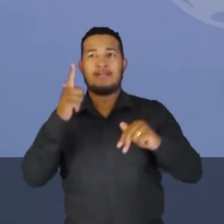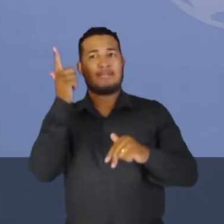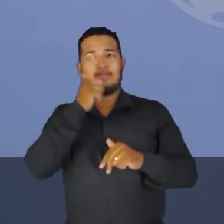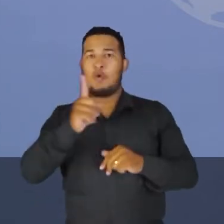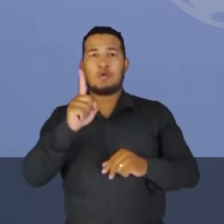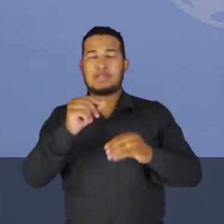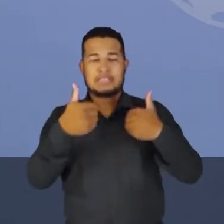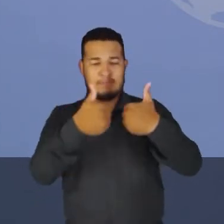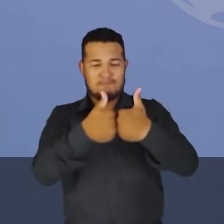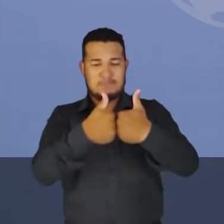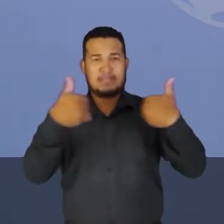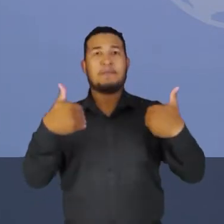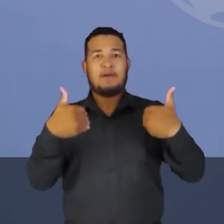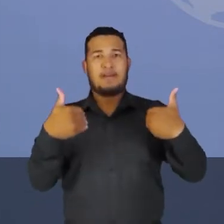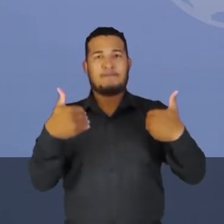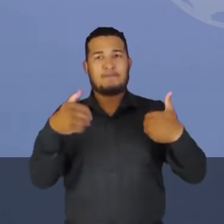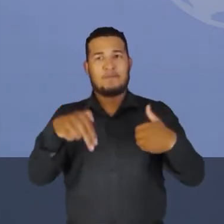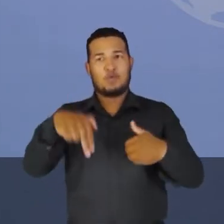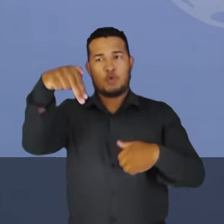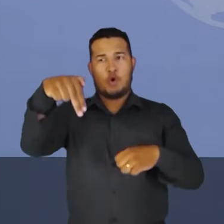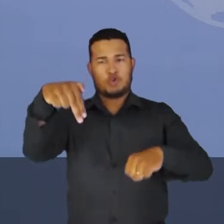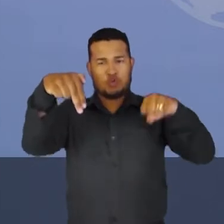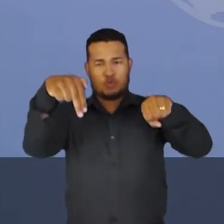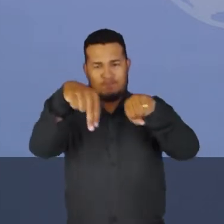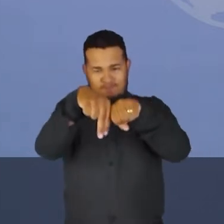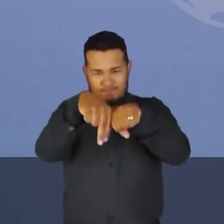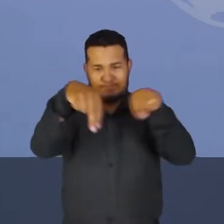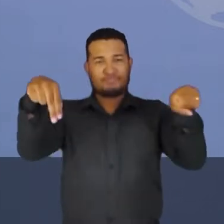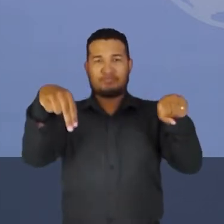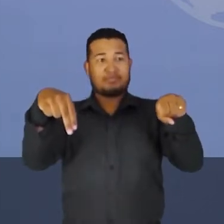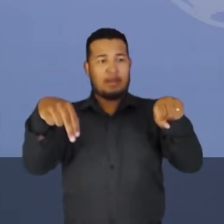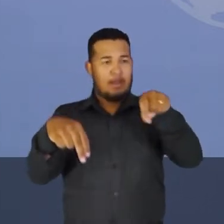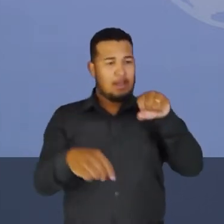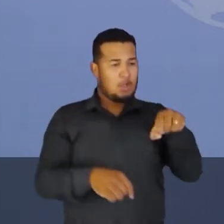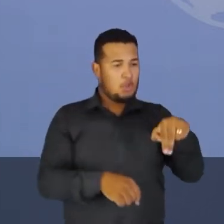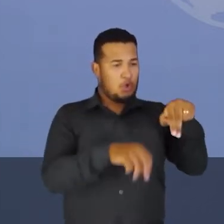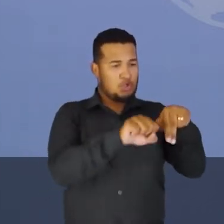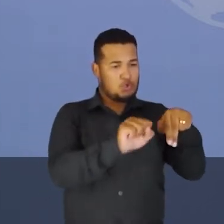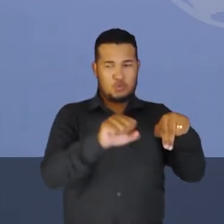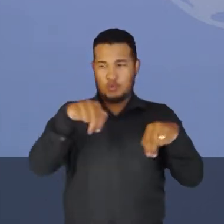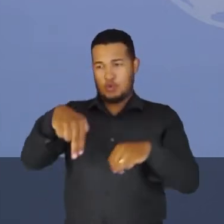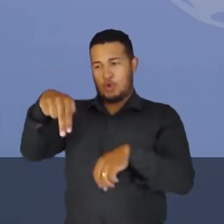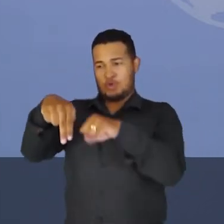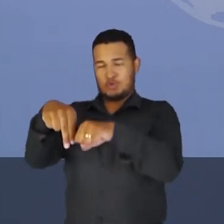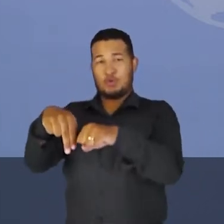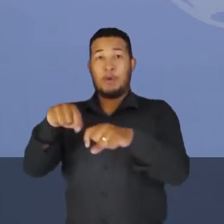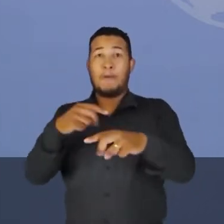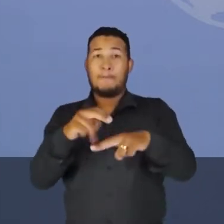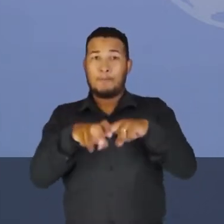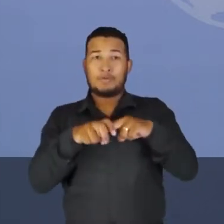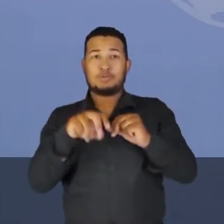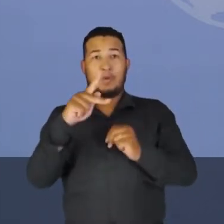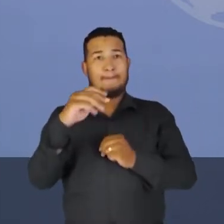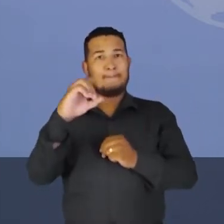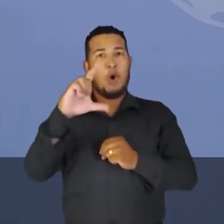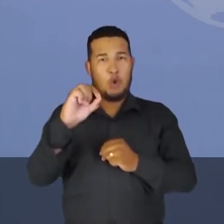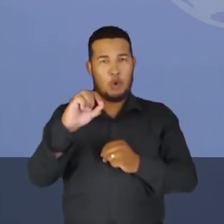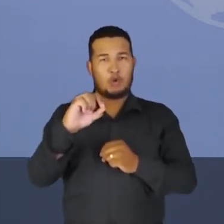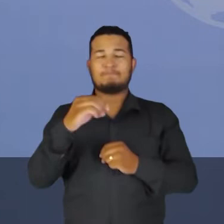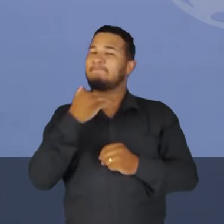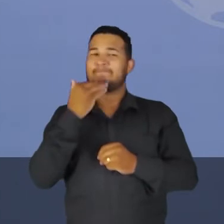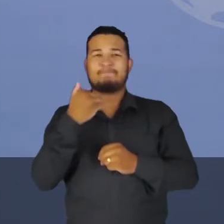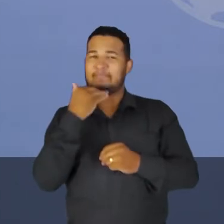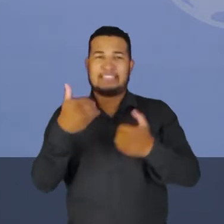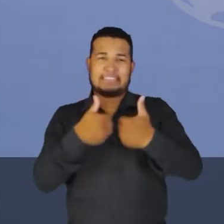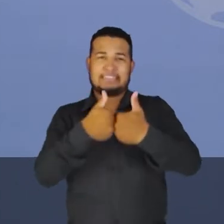separar os polos de um imã. Por isso que a segunda propriedade é a inseparabilidade dos polos magnéticos